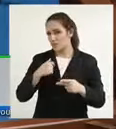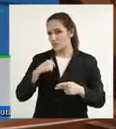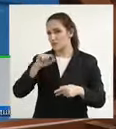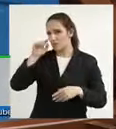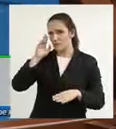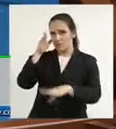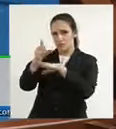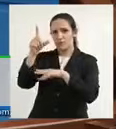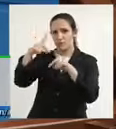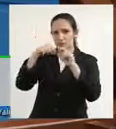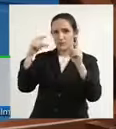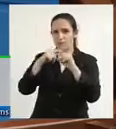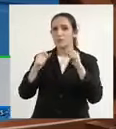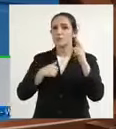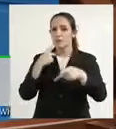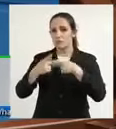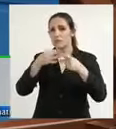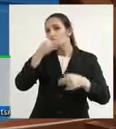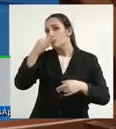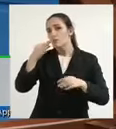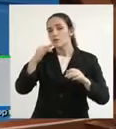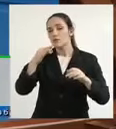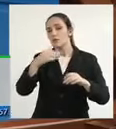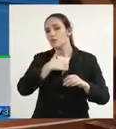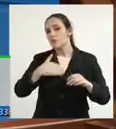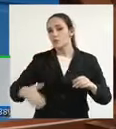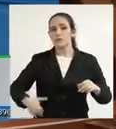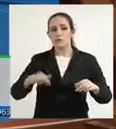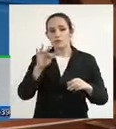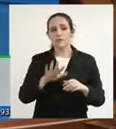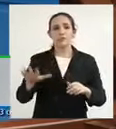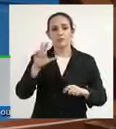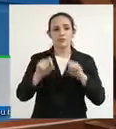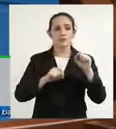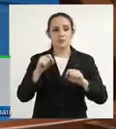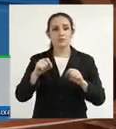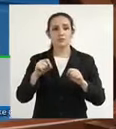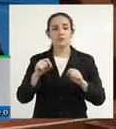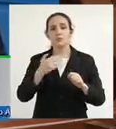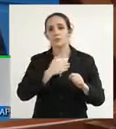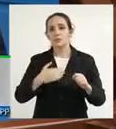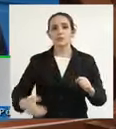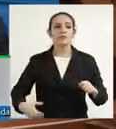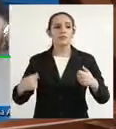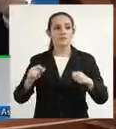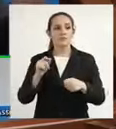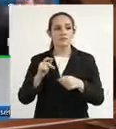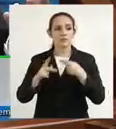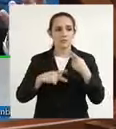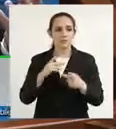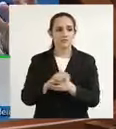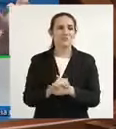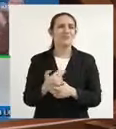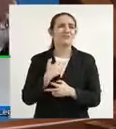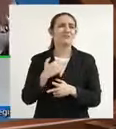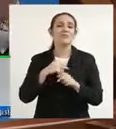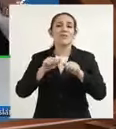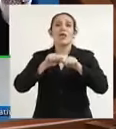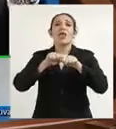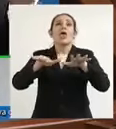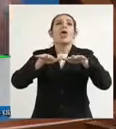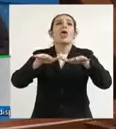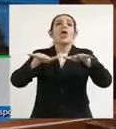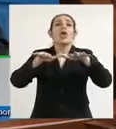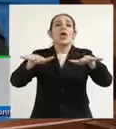federal precisava fazer um empenho junto com as emissoras de televisão, de maneira a não replicarem as